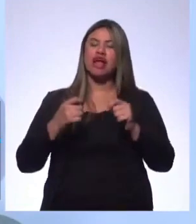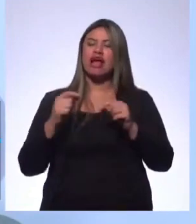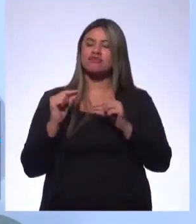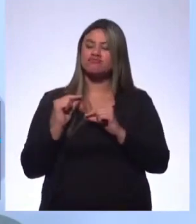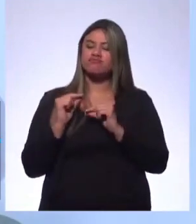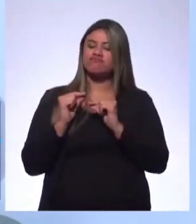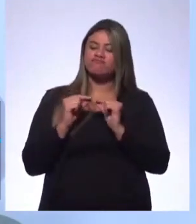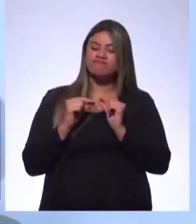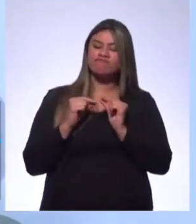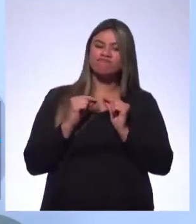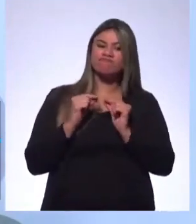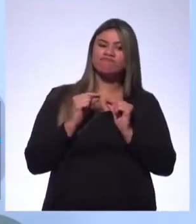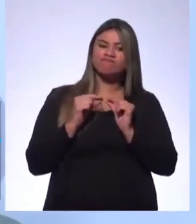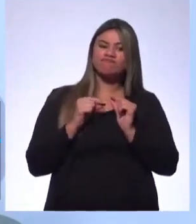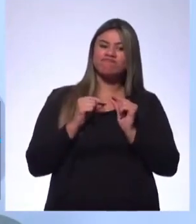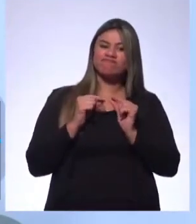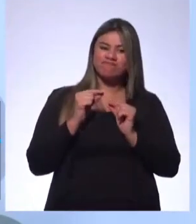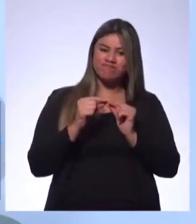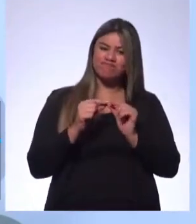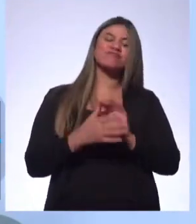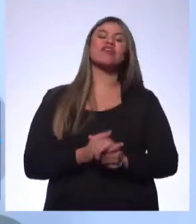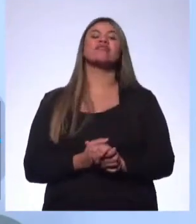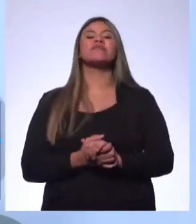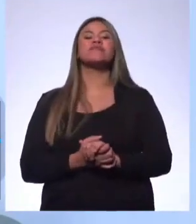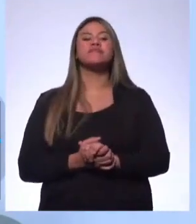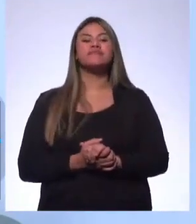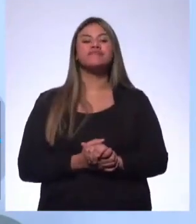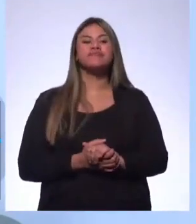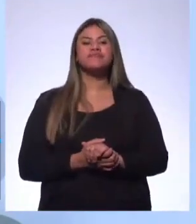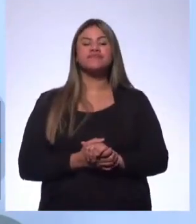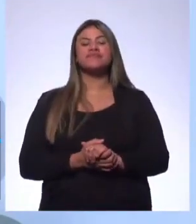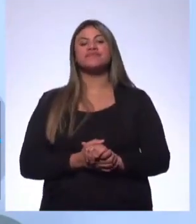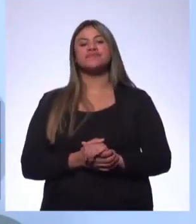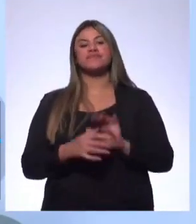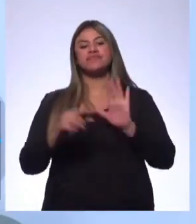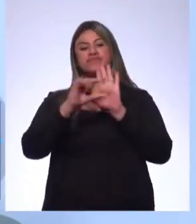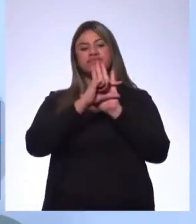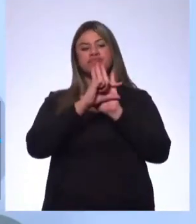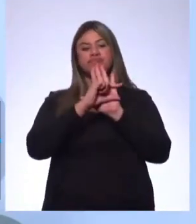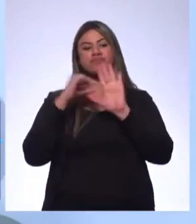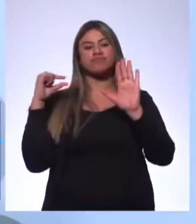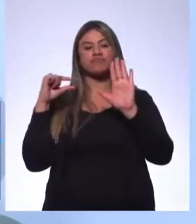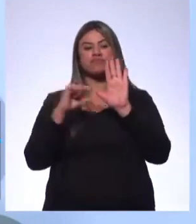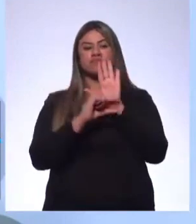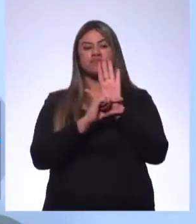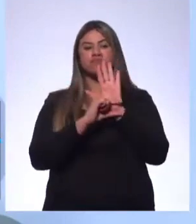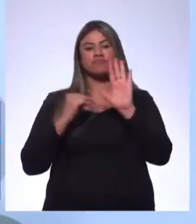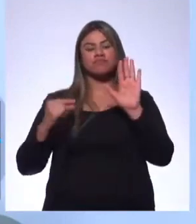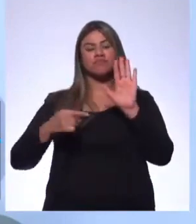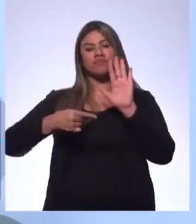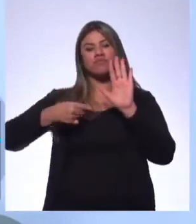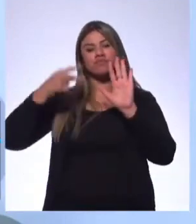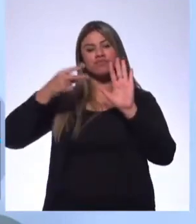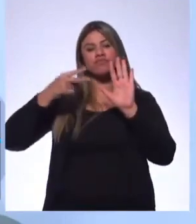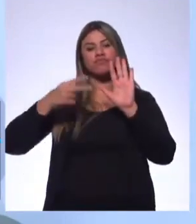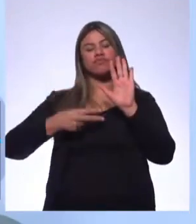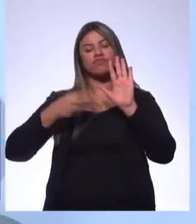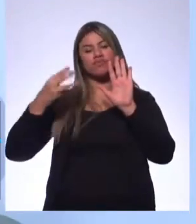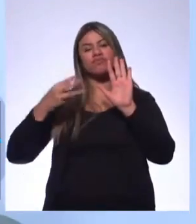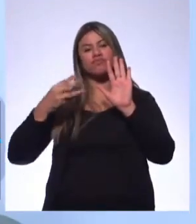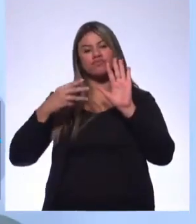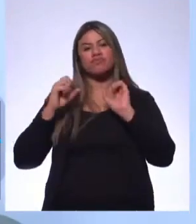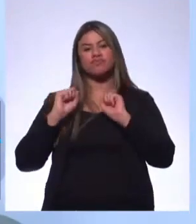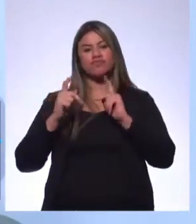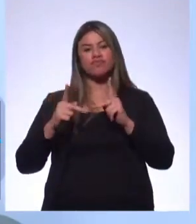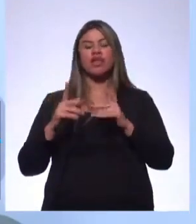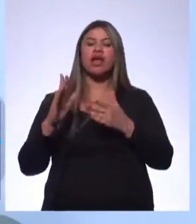devagar. Está certo? Então, é isso que acontece aí no segundo e no terceiro parágrafo, por aí. Às